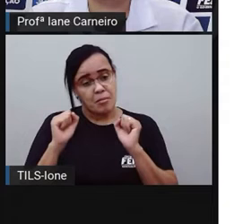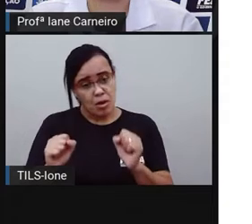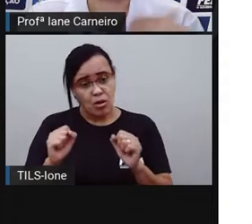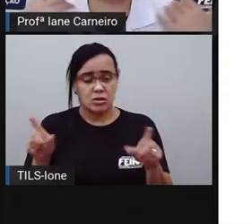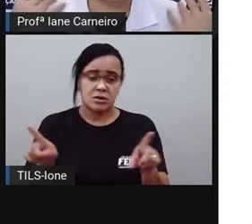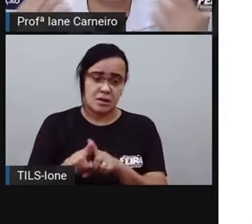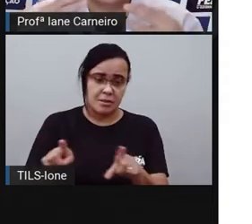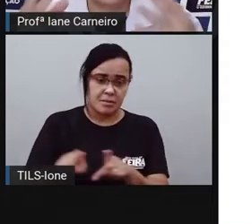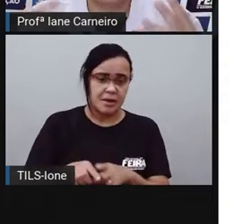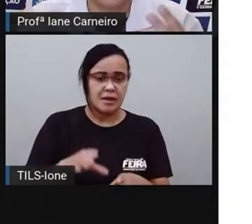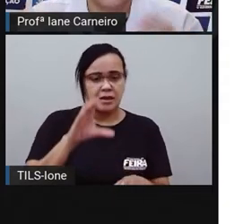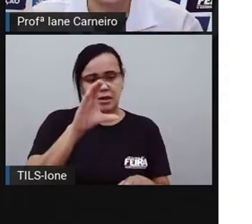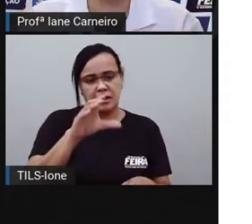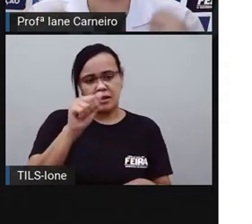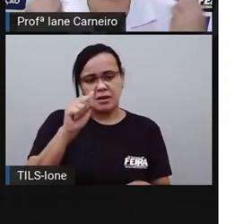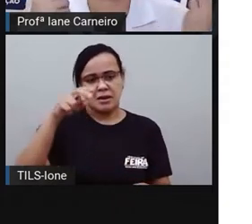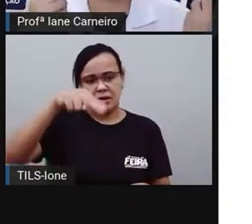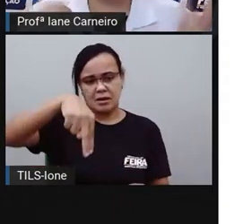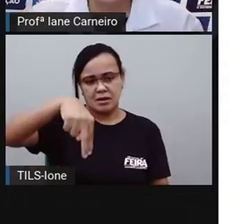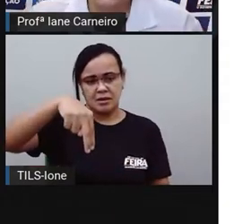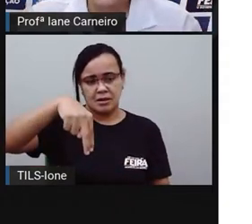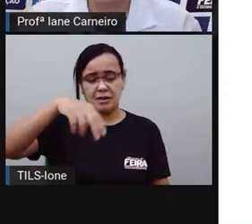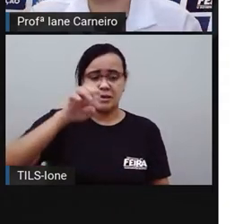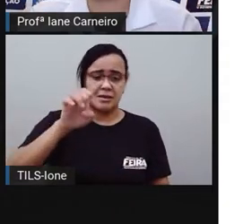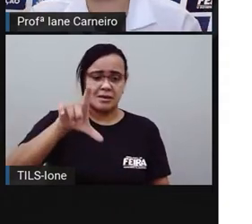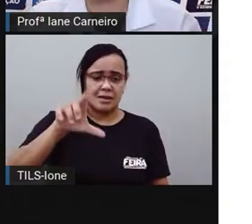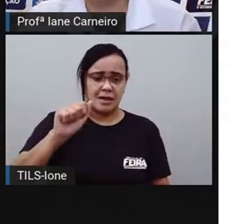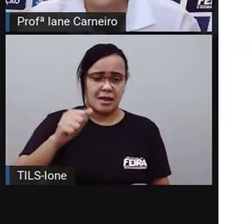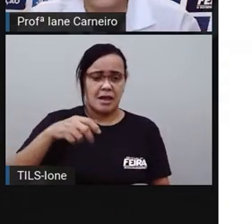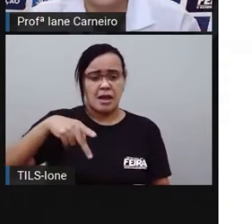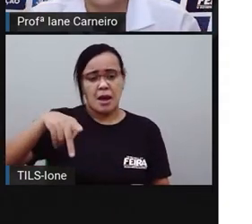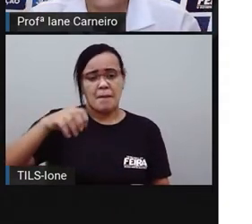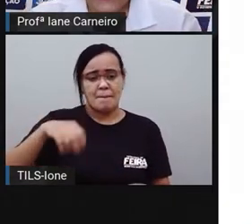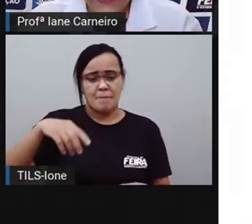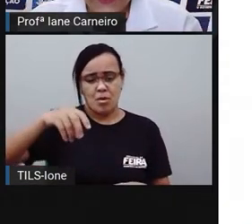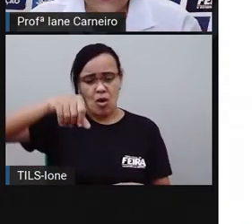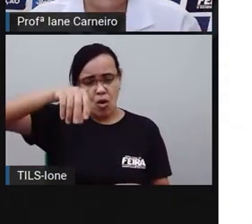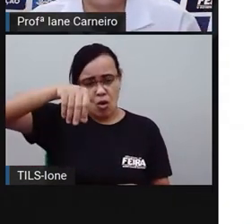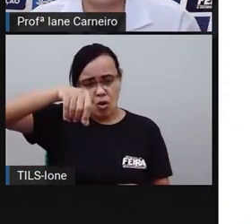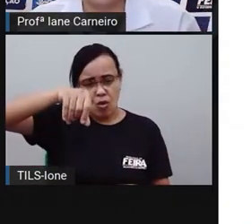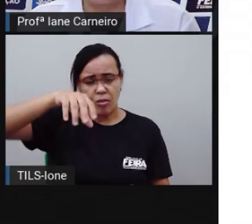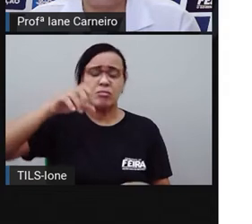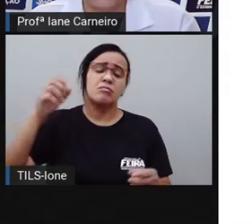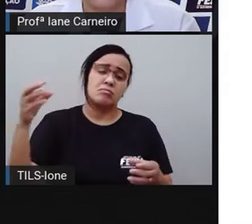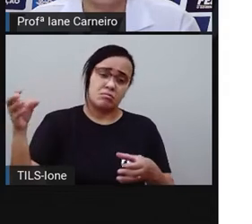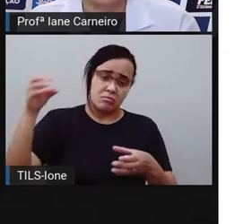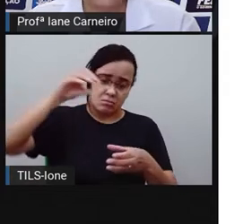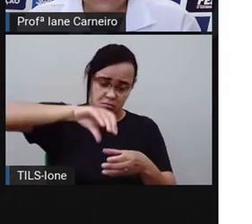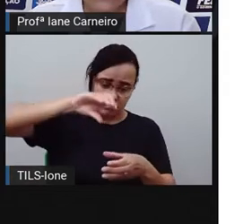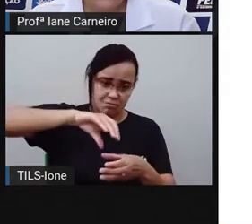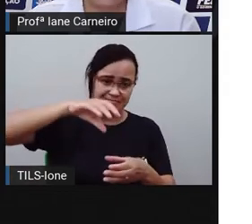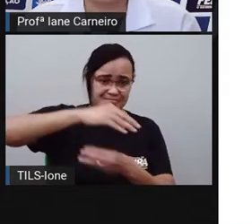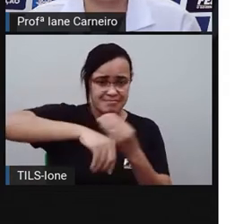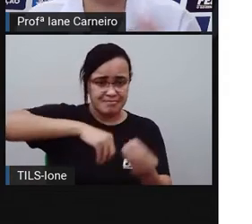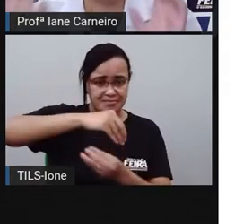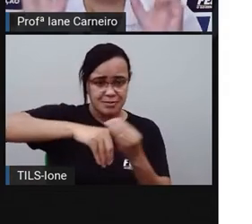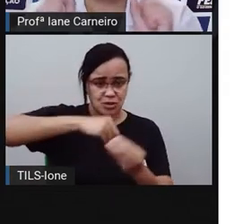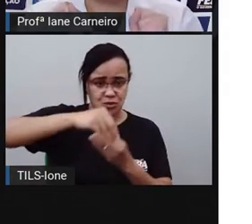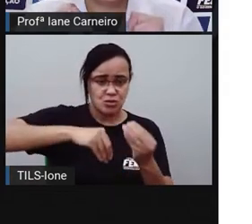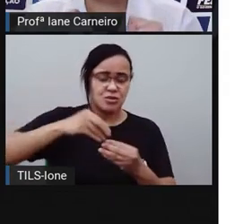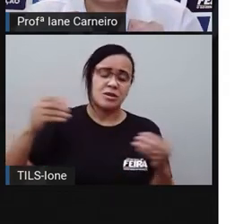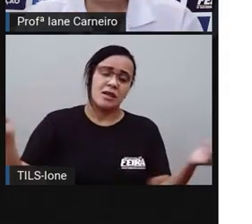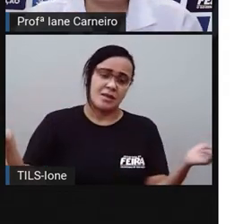canela, que fica também... Canela em pó. Fica uma delícia também esse biscoito. Tá certo? Pra fazer a massa. A Pro